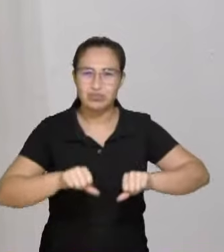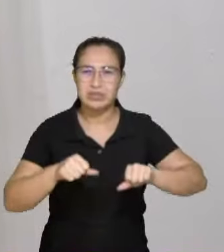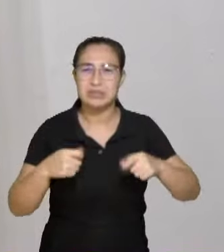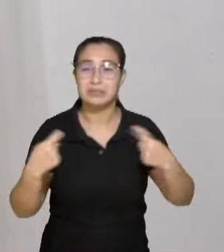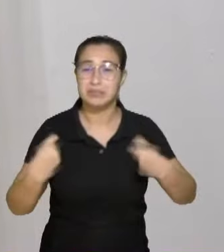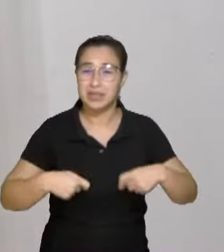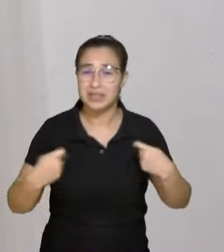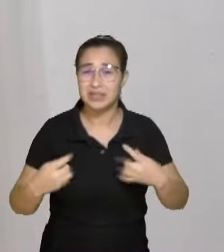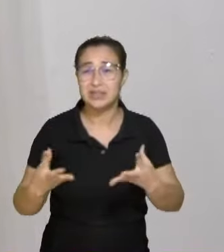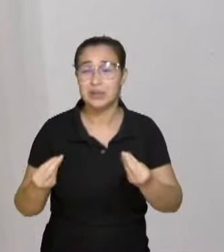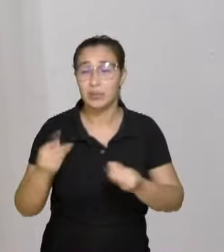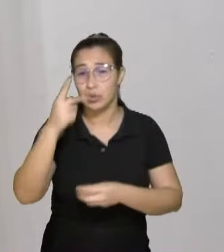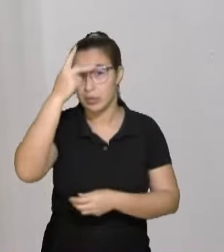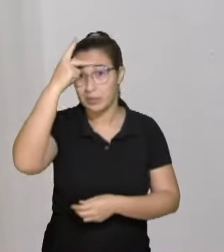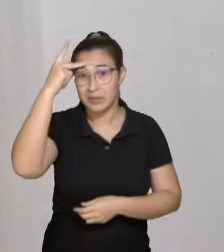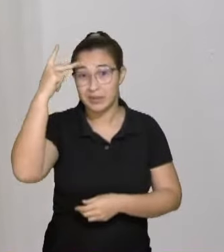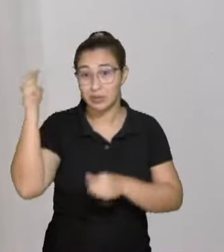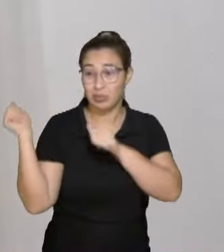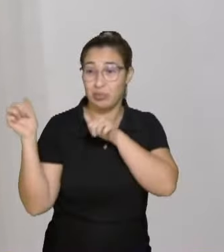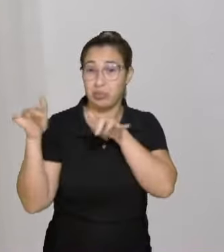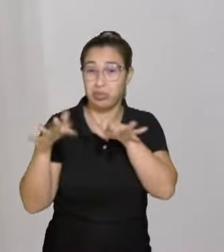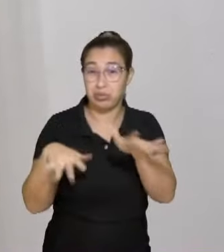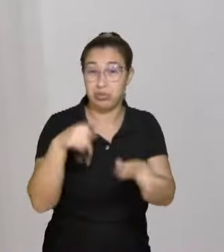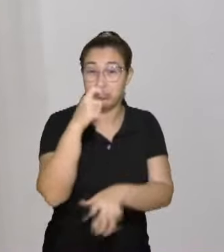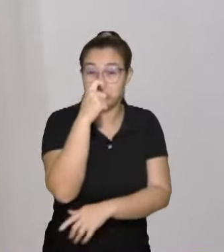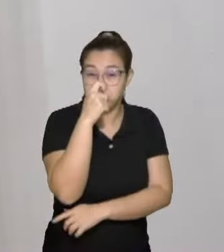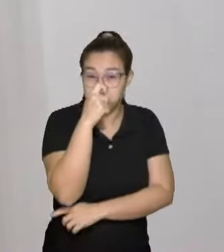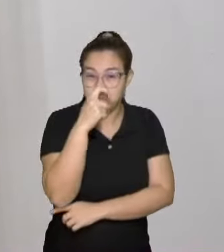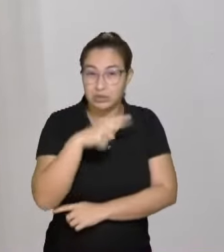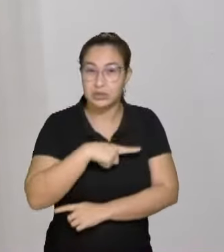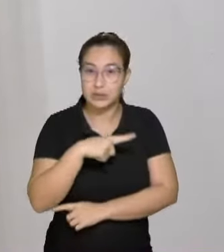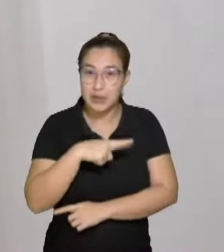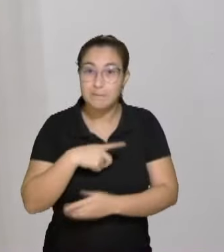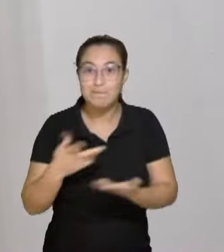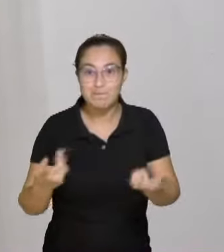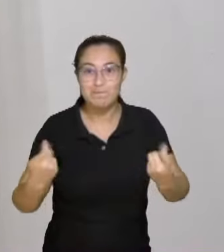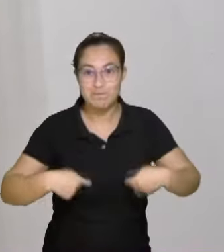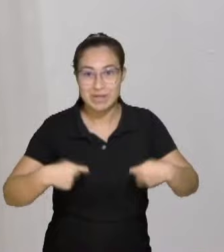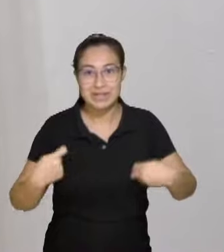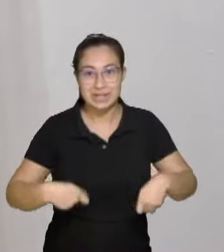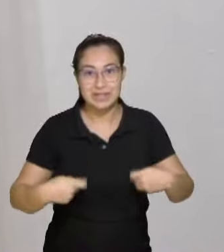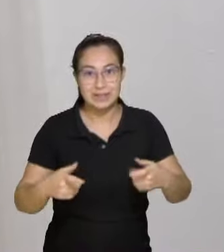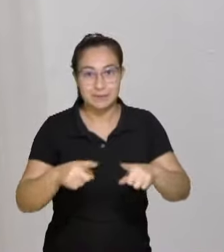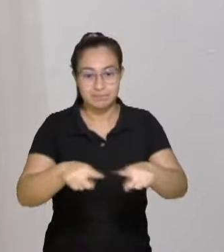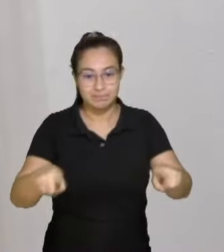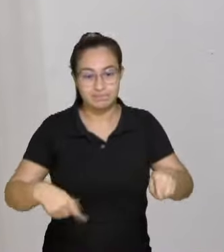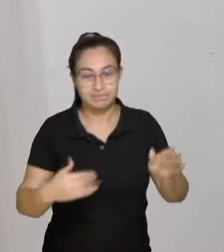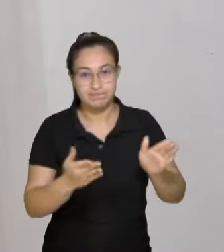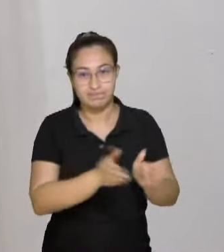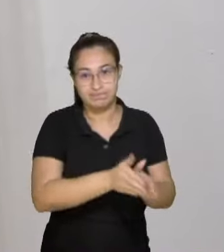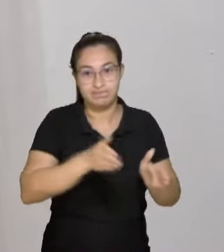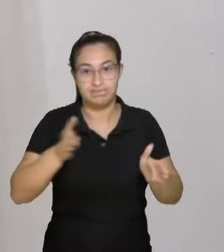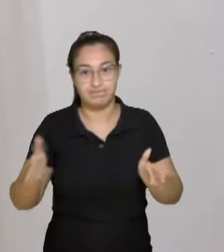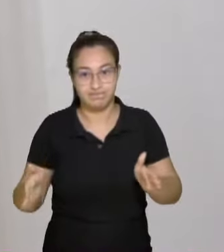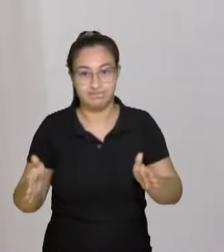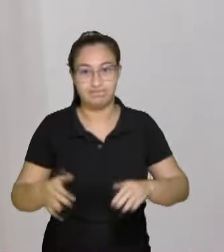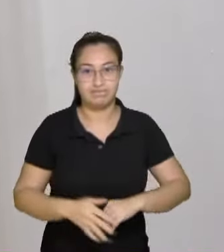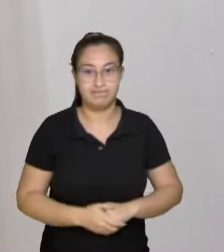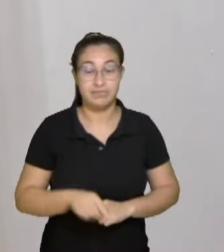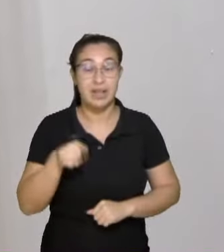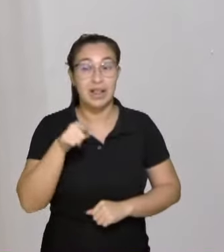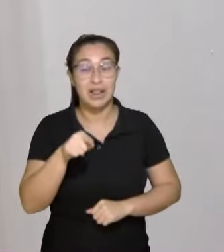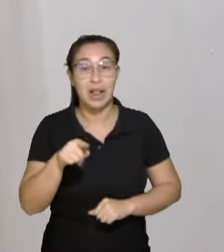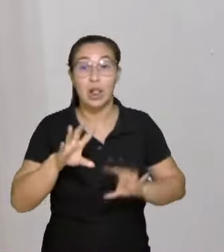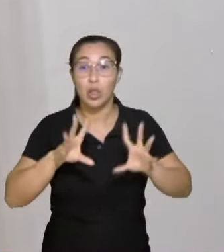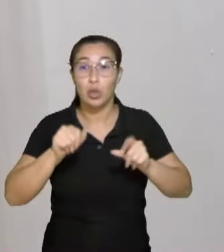excessiva que tem a emergência do nosso hospital hoje em Tubarão. É uma demanda enorme que acolhe todo o